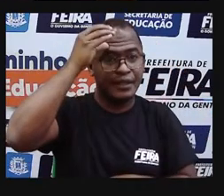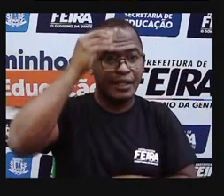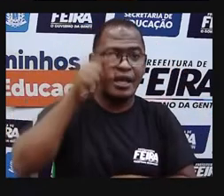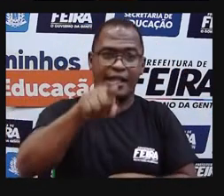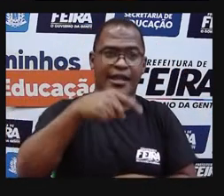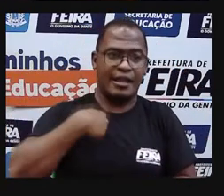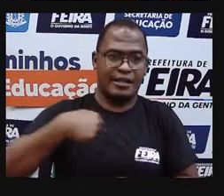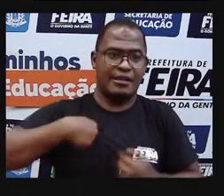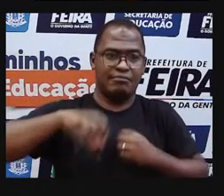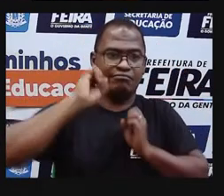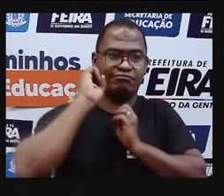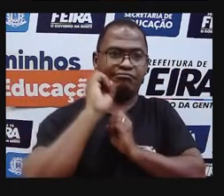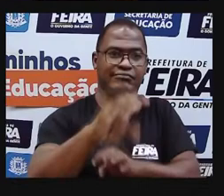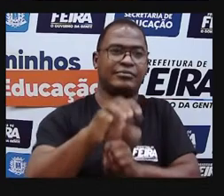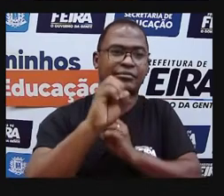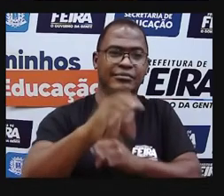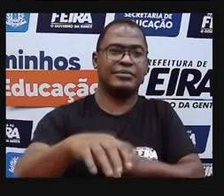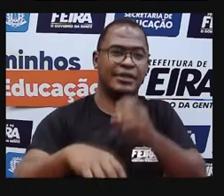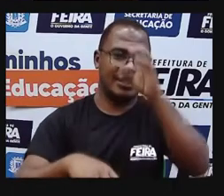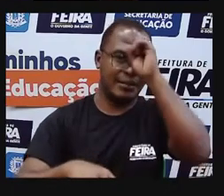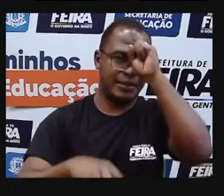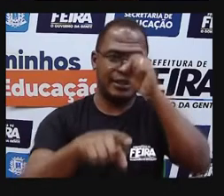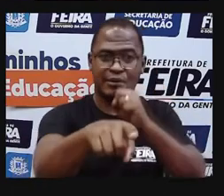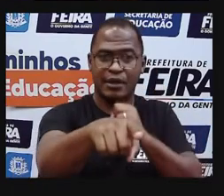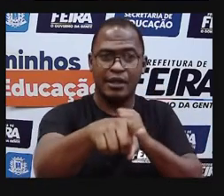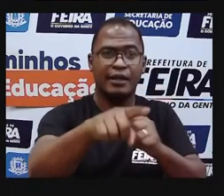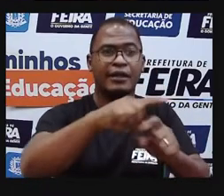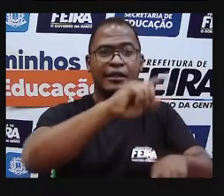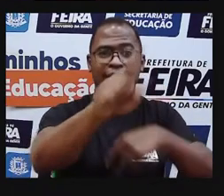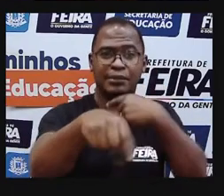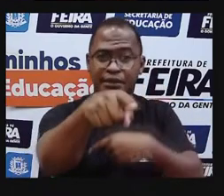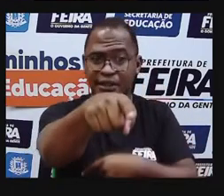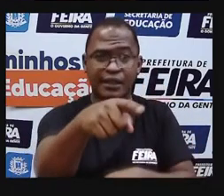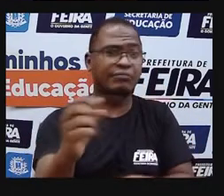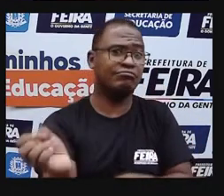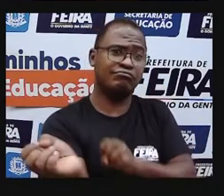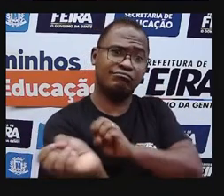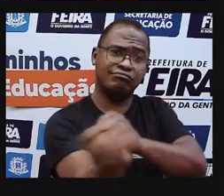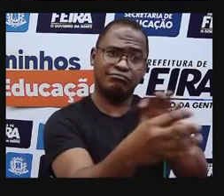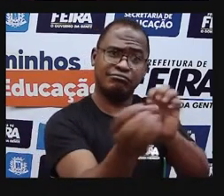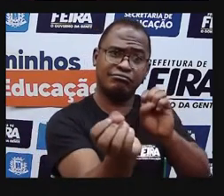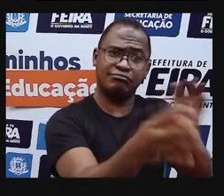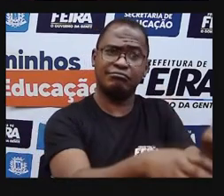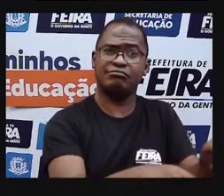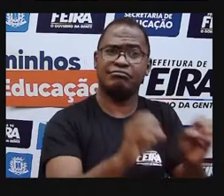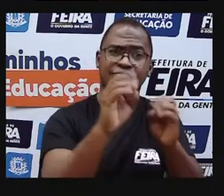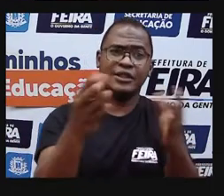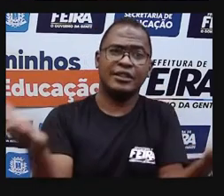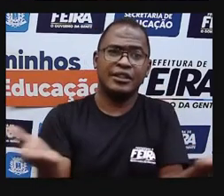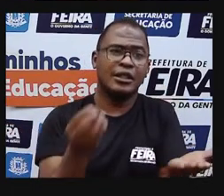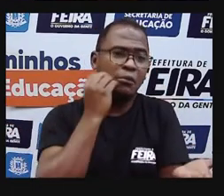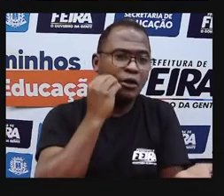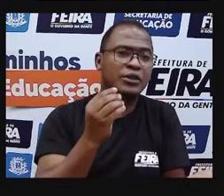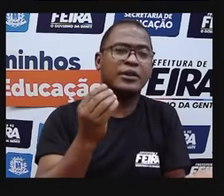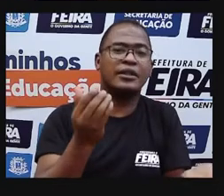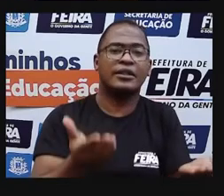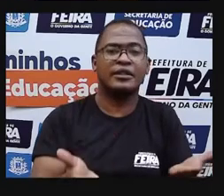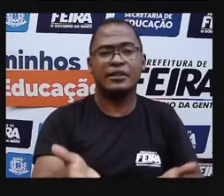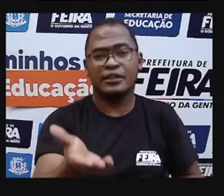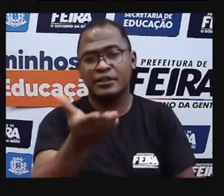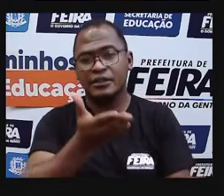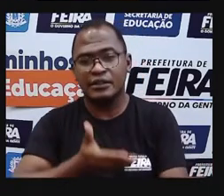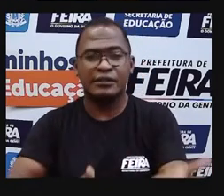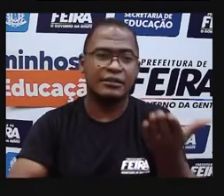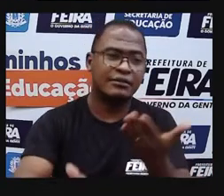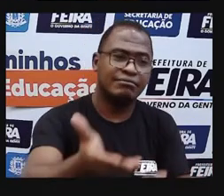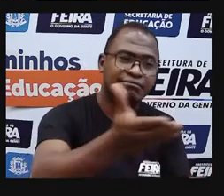e ensina para o outro, né? É ensina ao aprender. Então, é nessa troca dialógica,